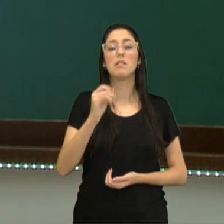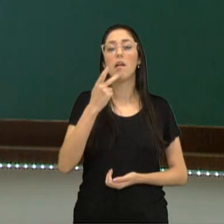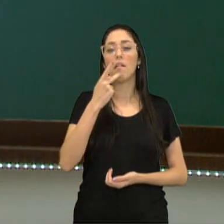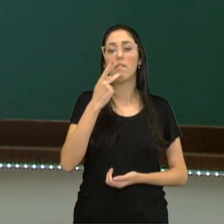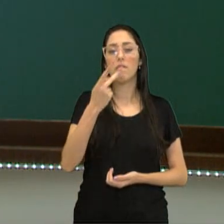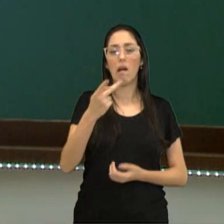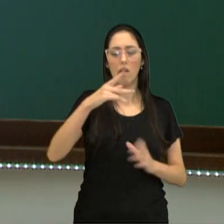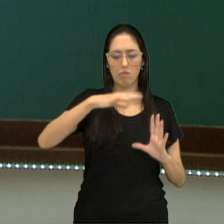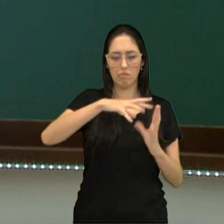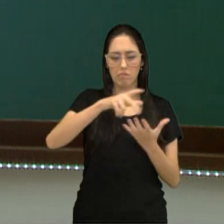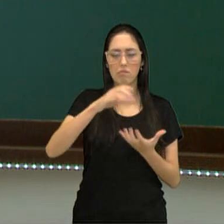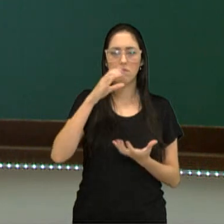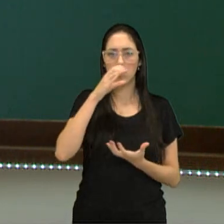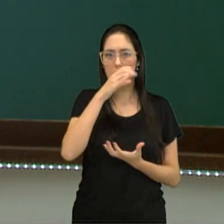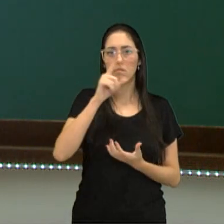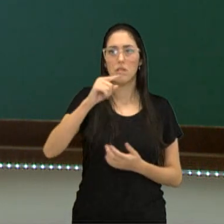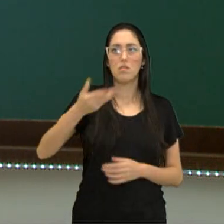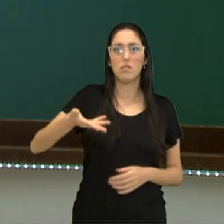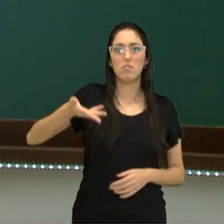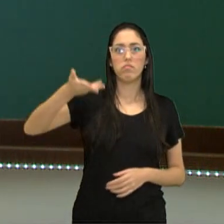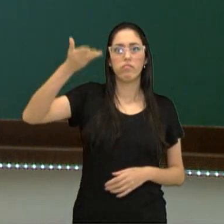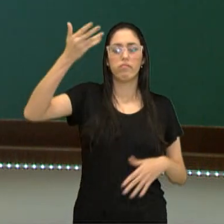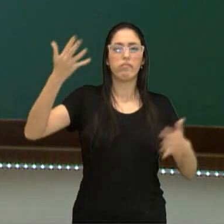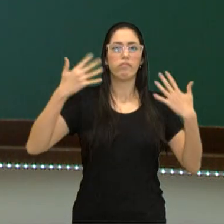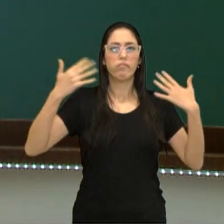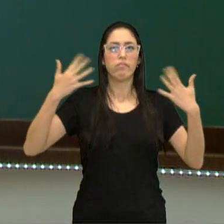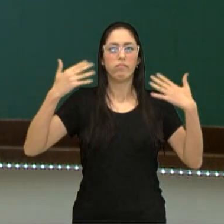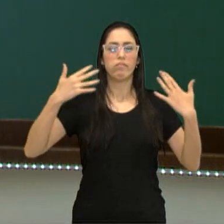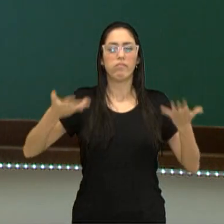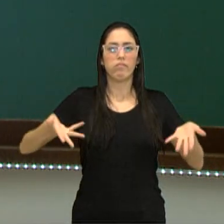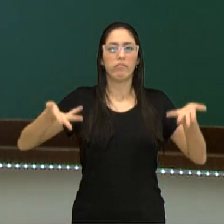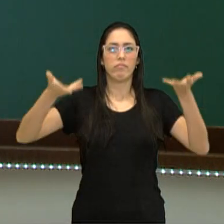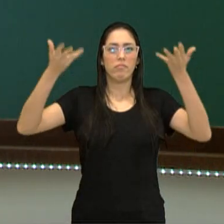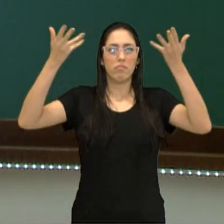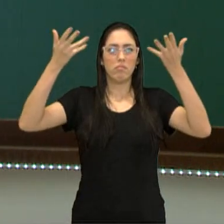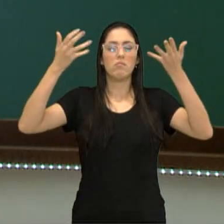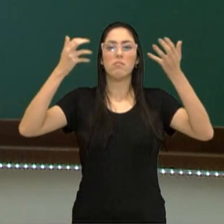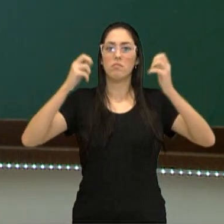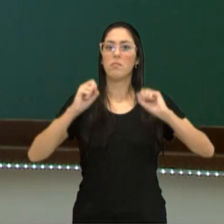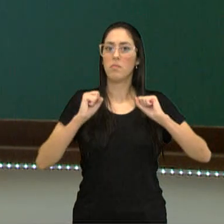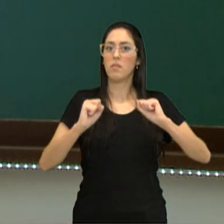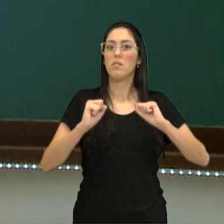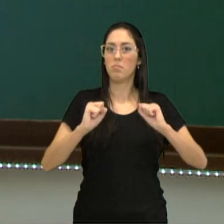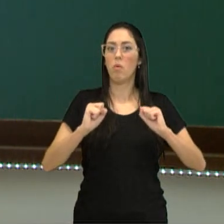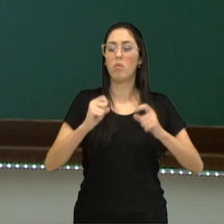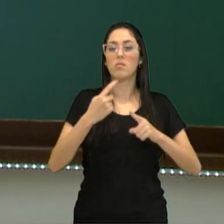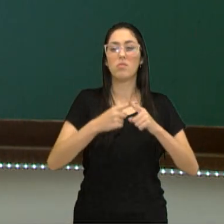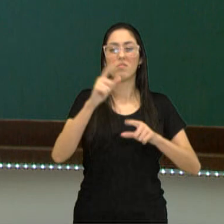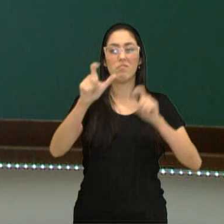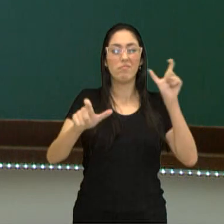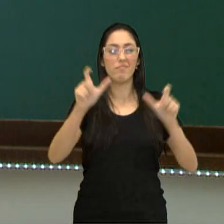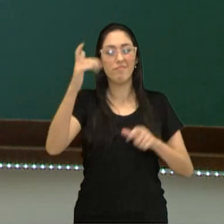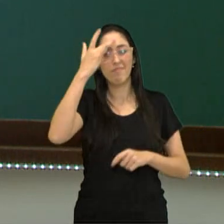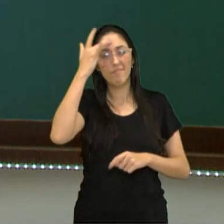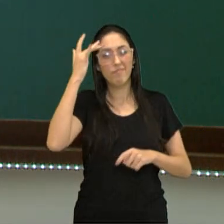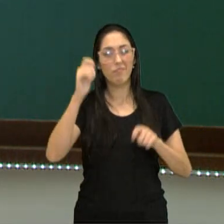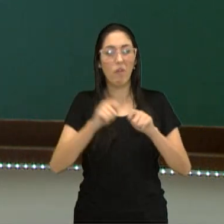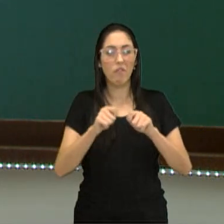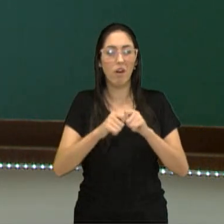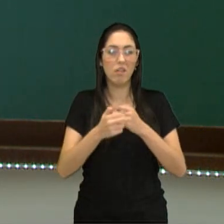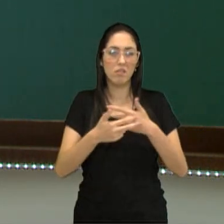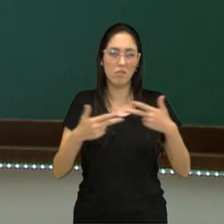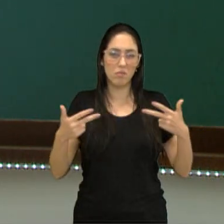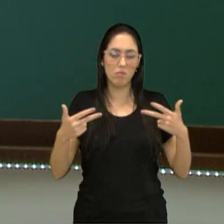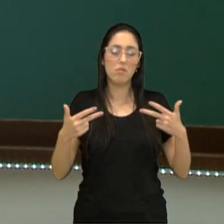estamos falando no aumento das temperaturas do nosso planeta, que são potencializadas pela ação humana. Então, o aquecimento global é um